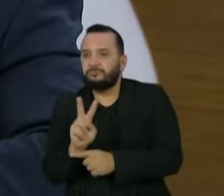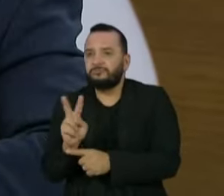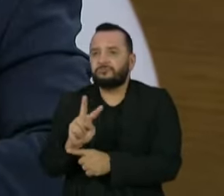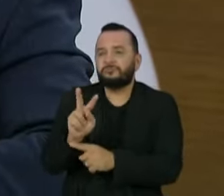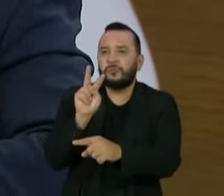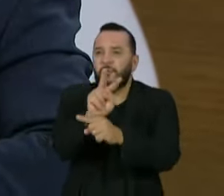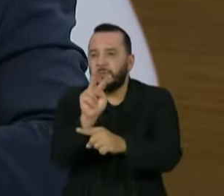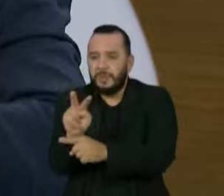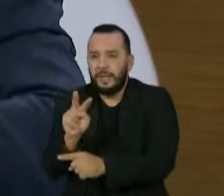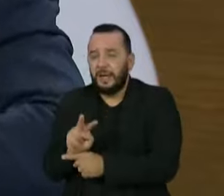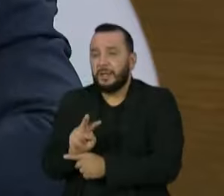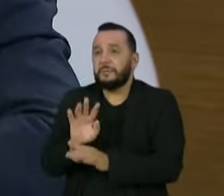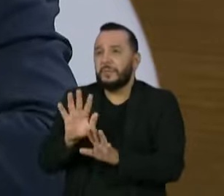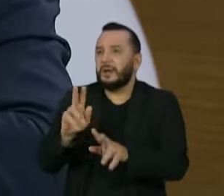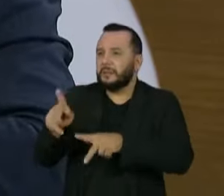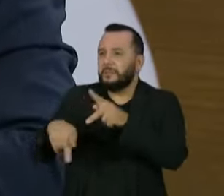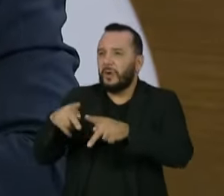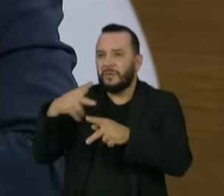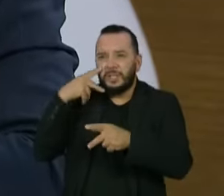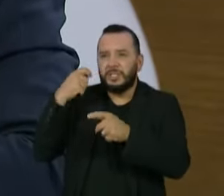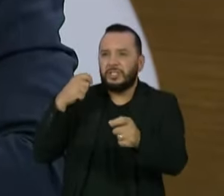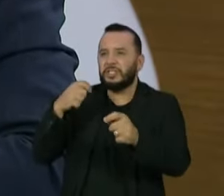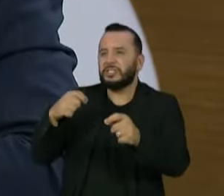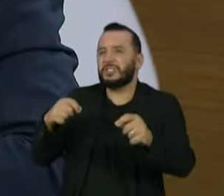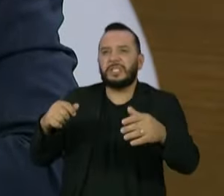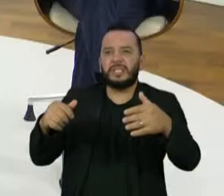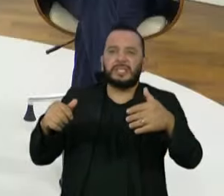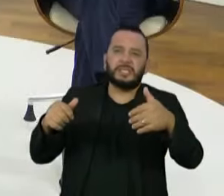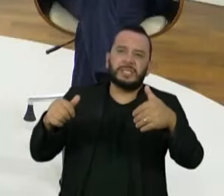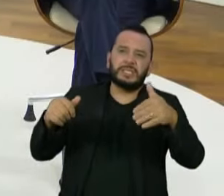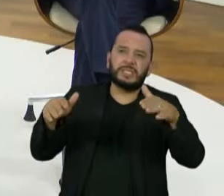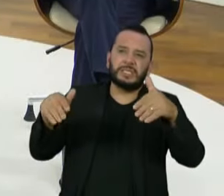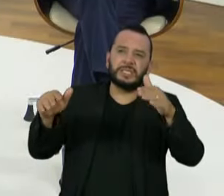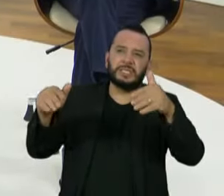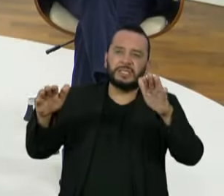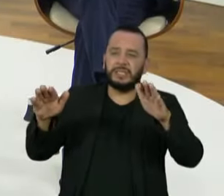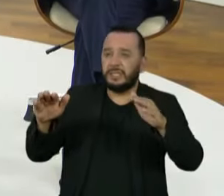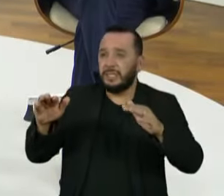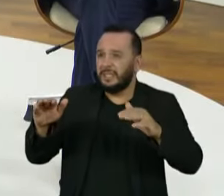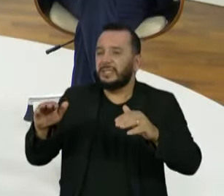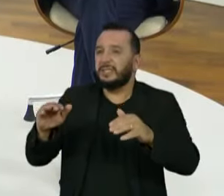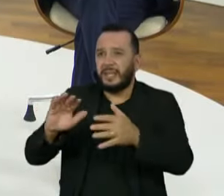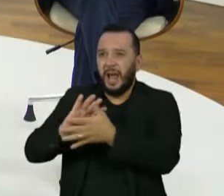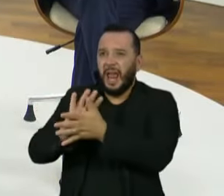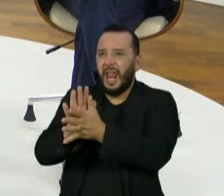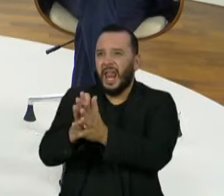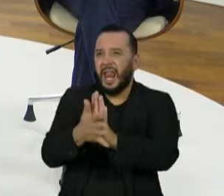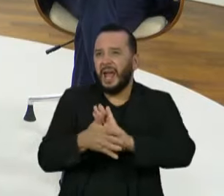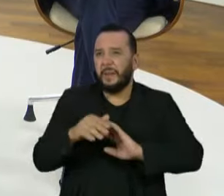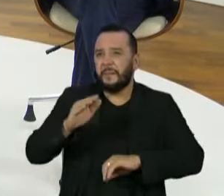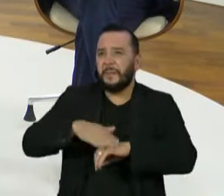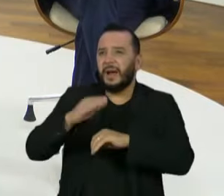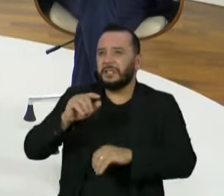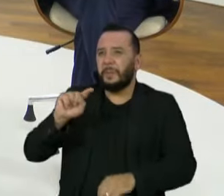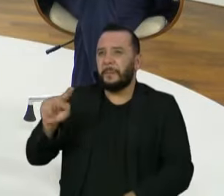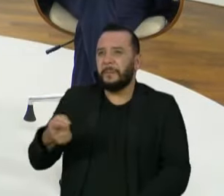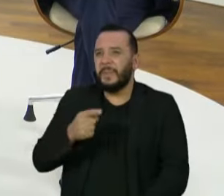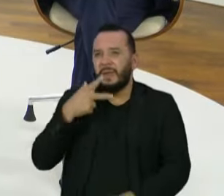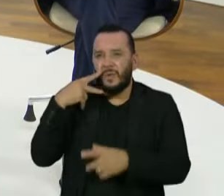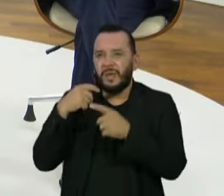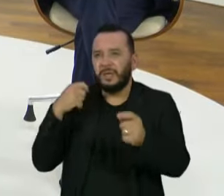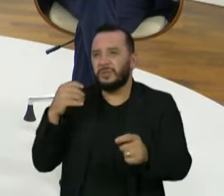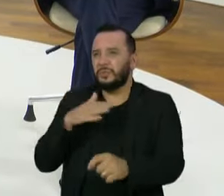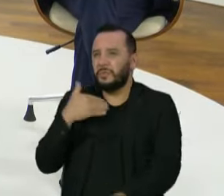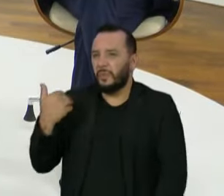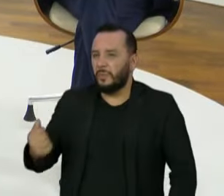os povos originários, que eu defendo o genocídio da população indígena, que mais de mil índios vieram a óbito, é